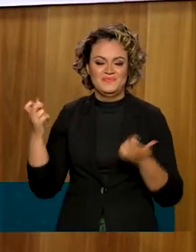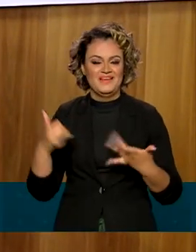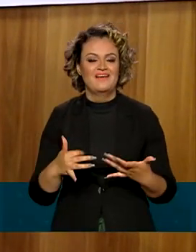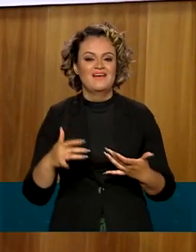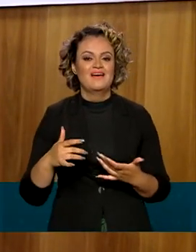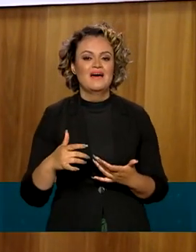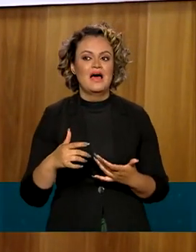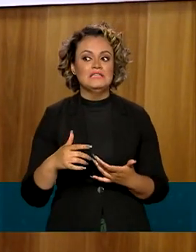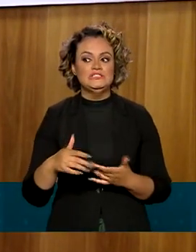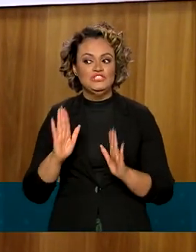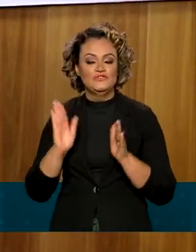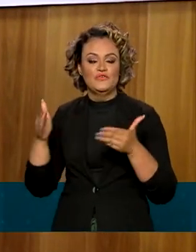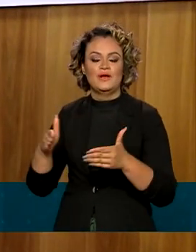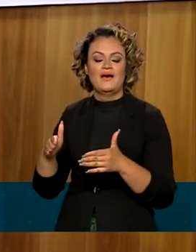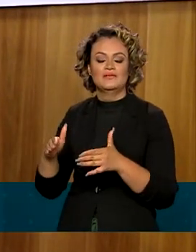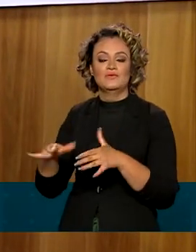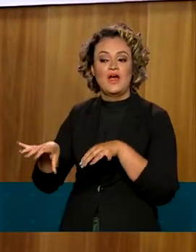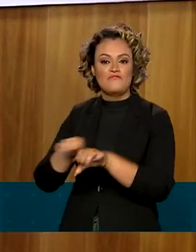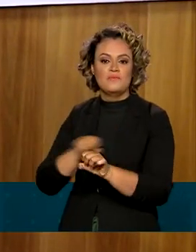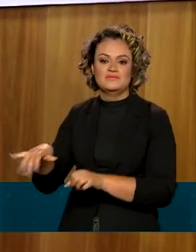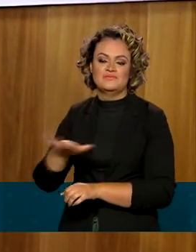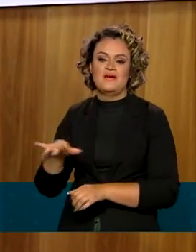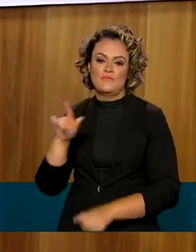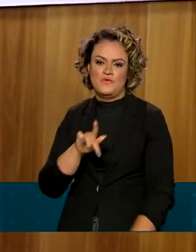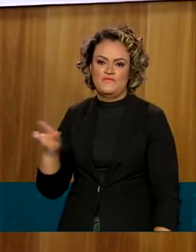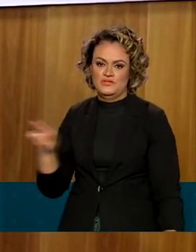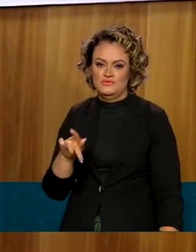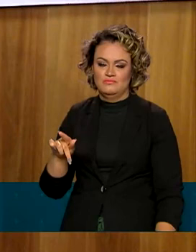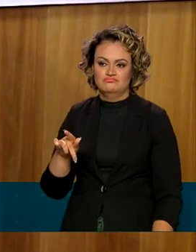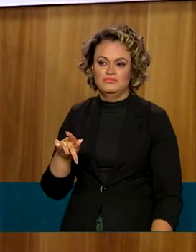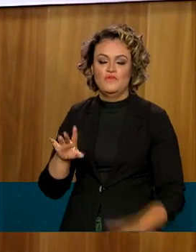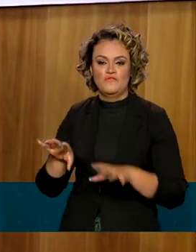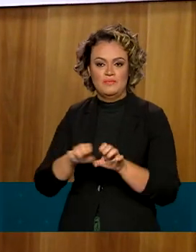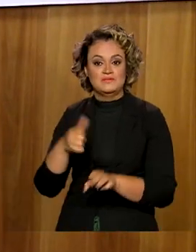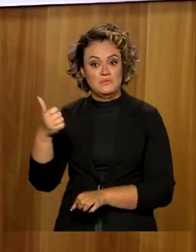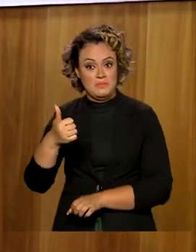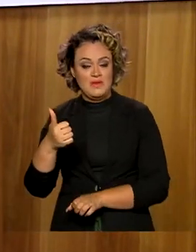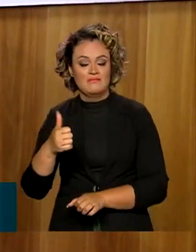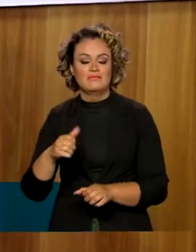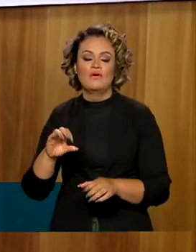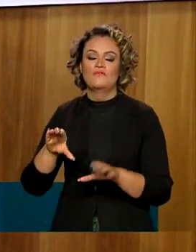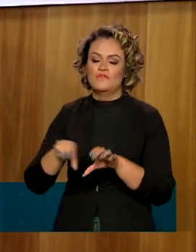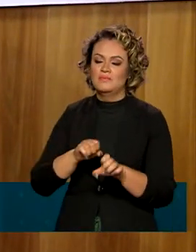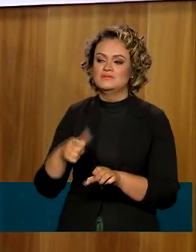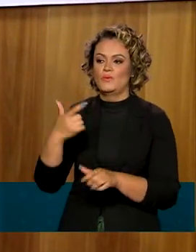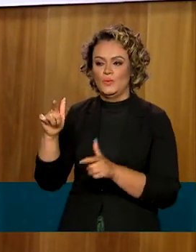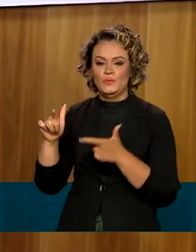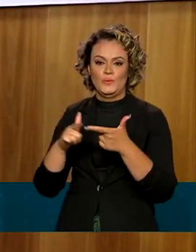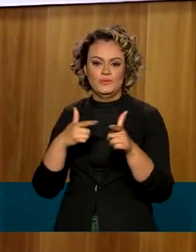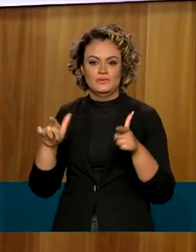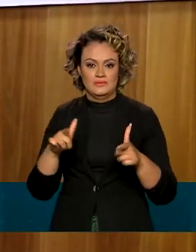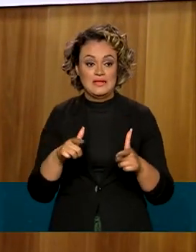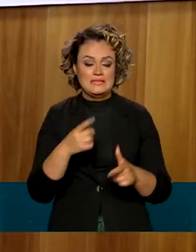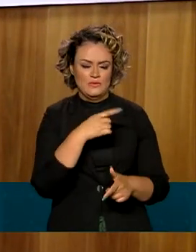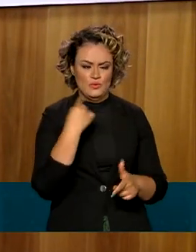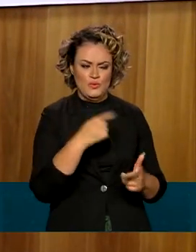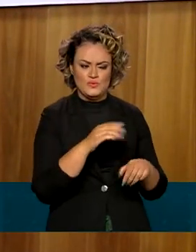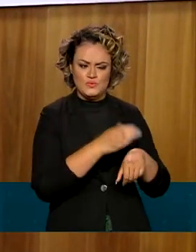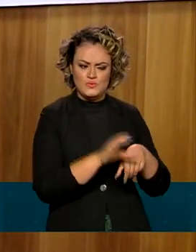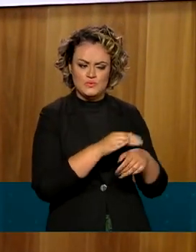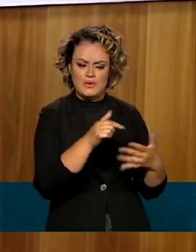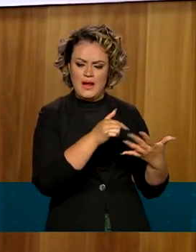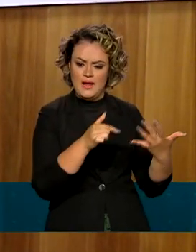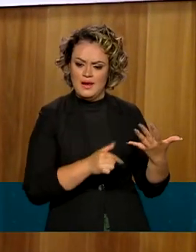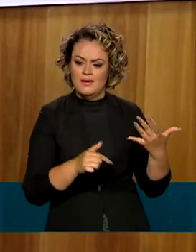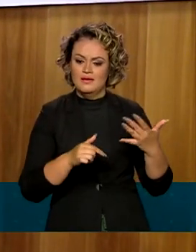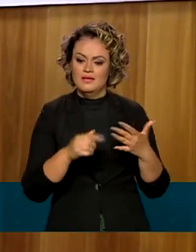formação do professor, tanto a formação inicial como a formação continuada. Então nós fizemos uma série de revisões dos nossos cursos